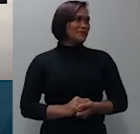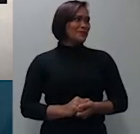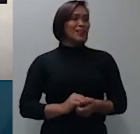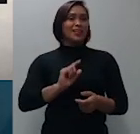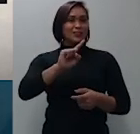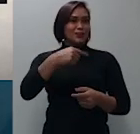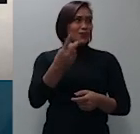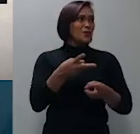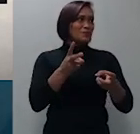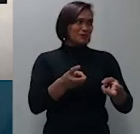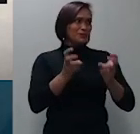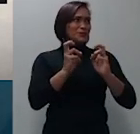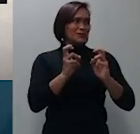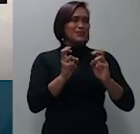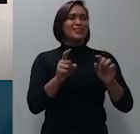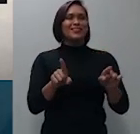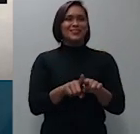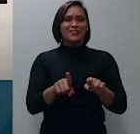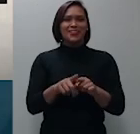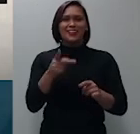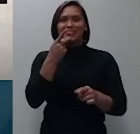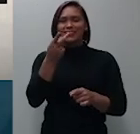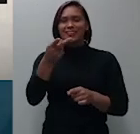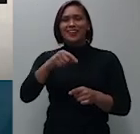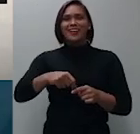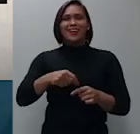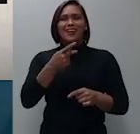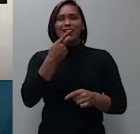Instituto do Dutito Mitigate Loss,